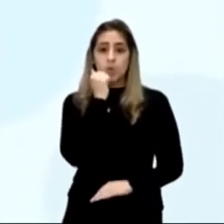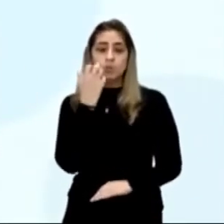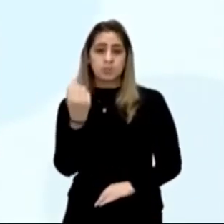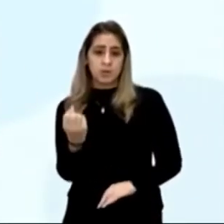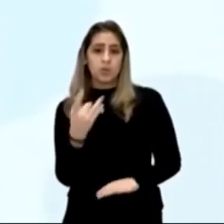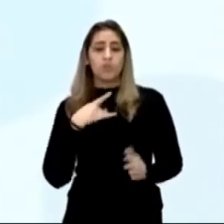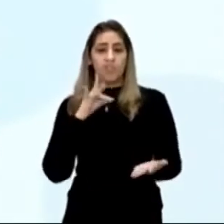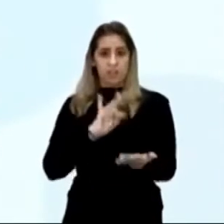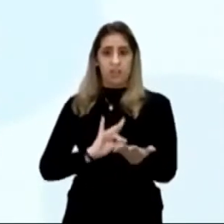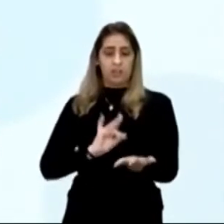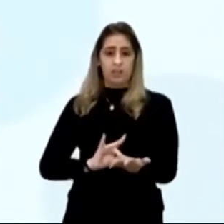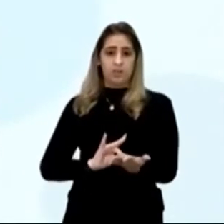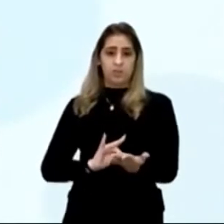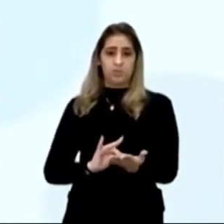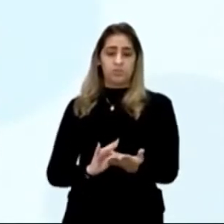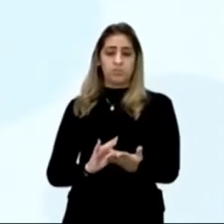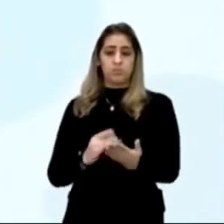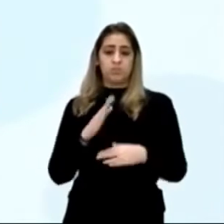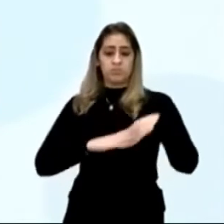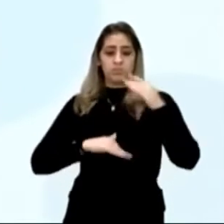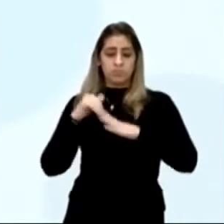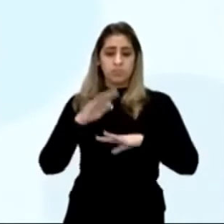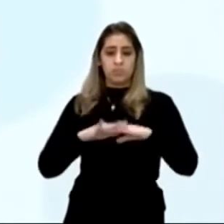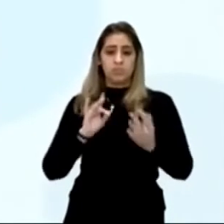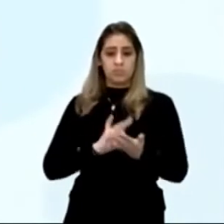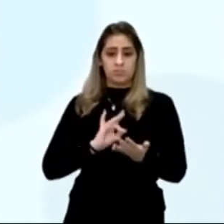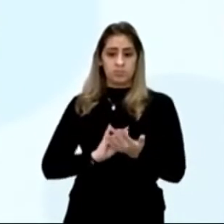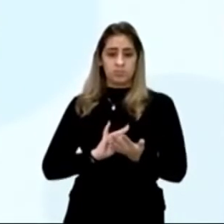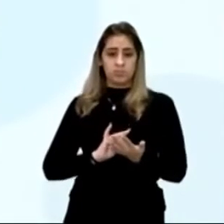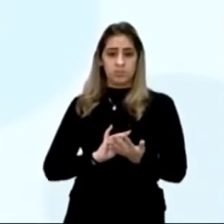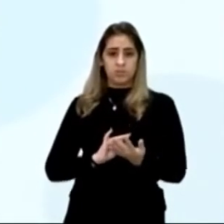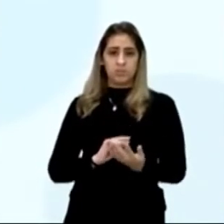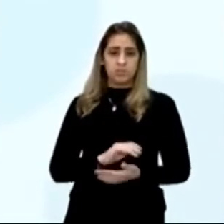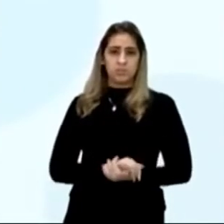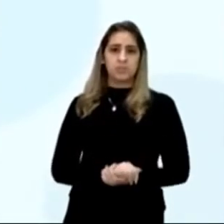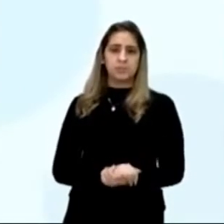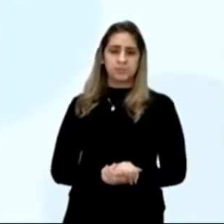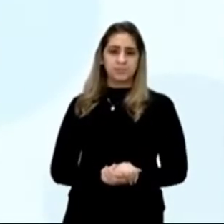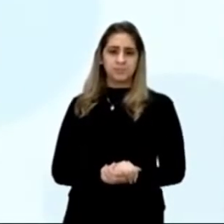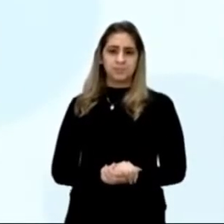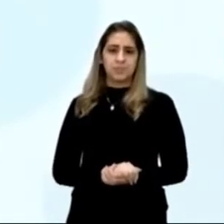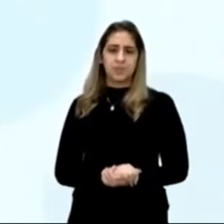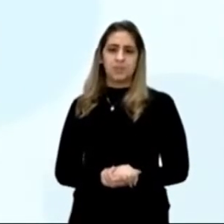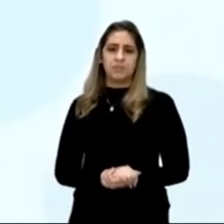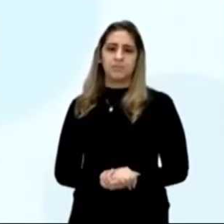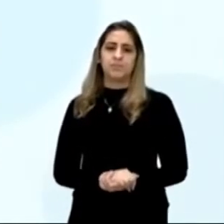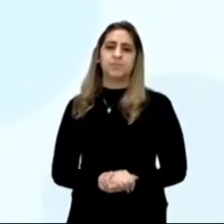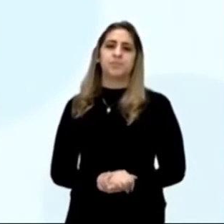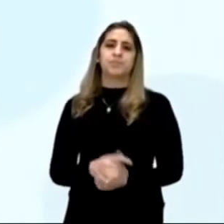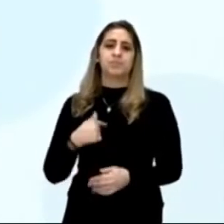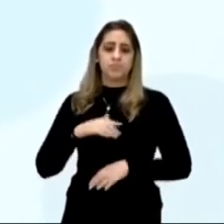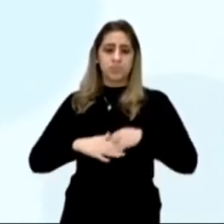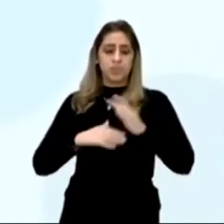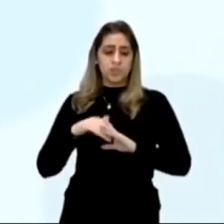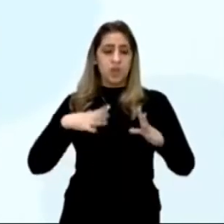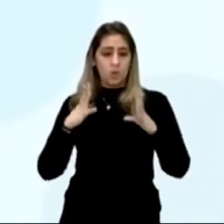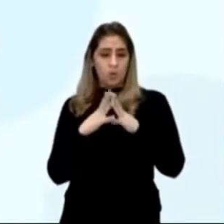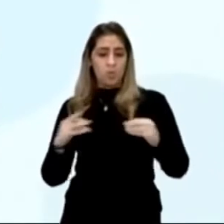brancos e verdadeiros, de comprimento de uma mão travessa, da grossura de um fuso de algodão,